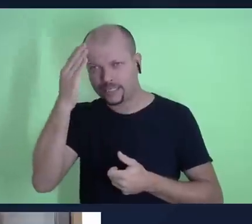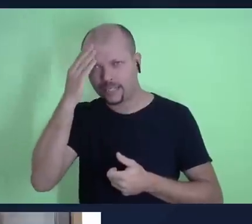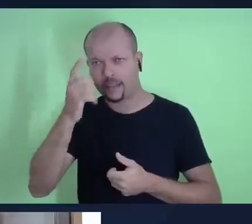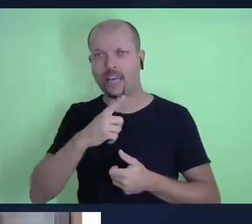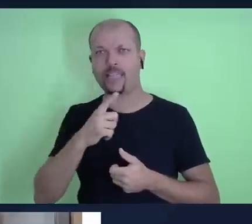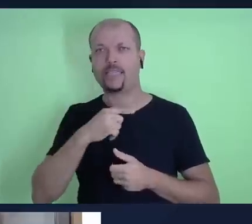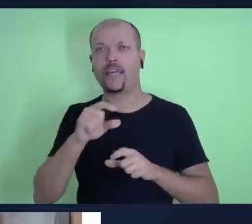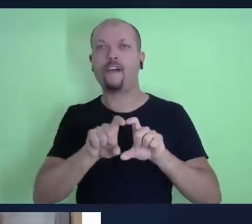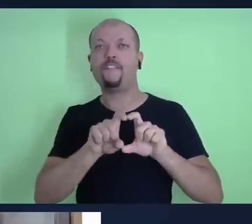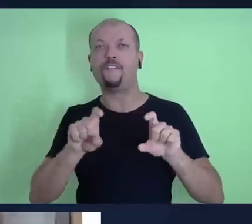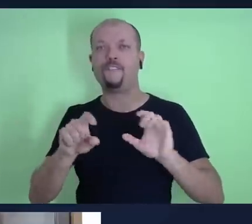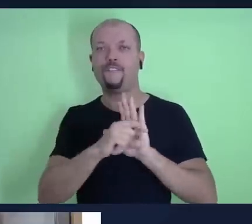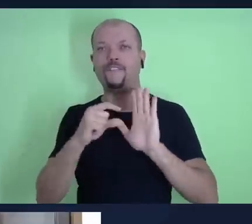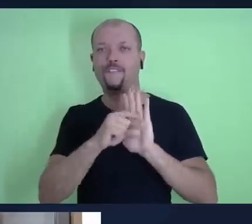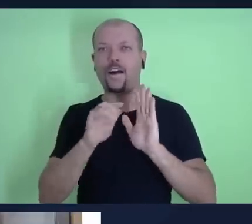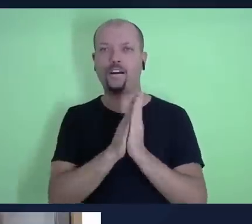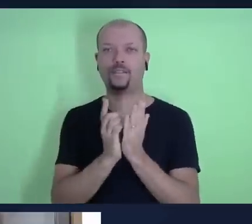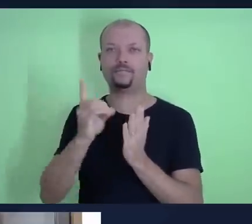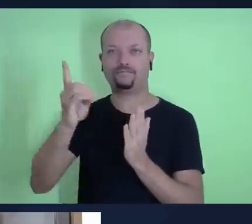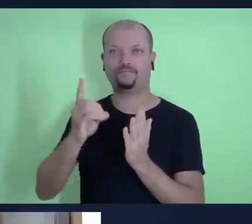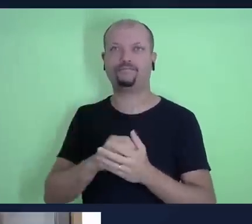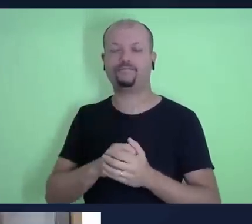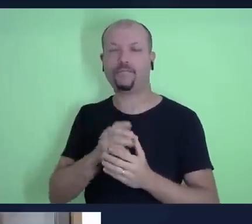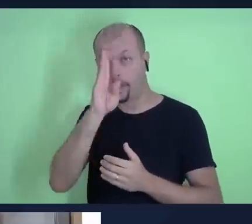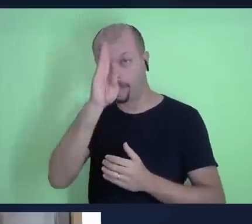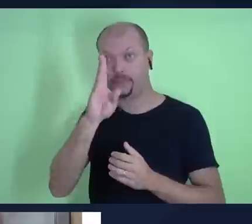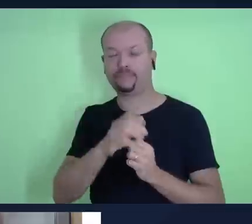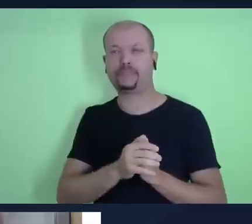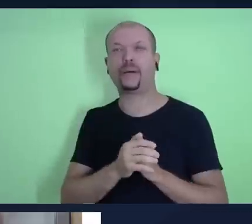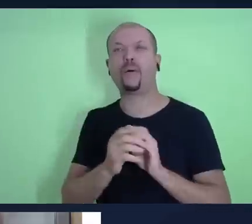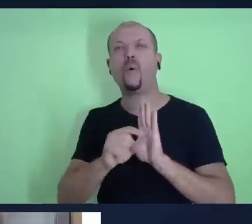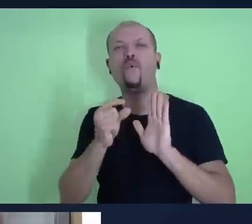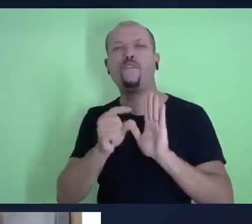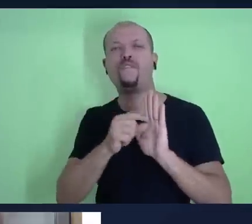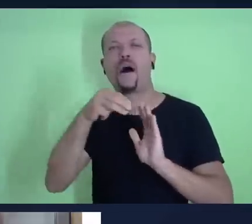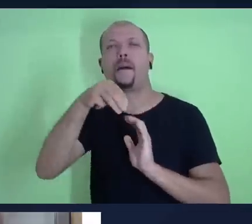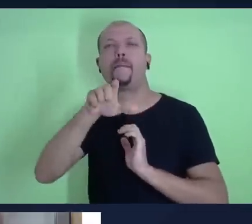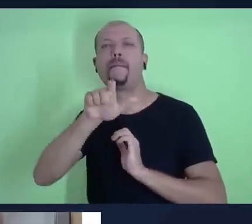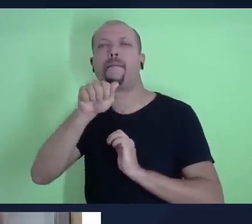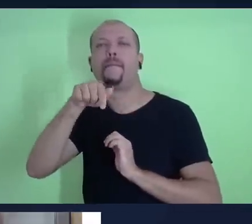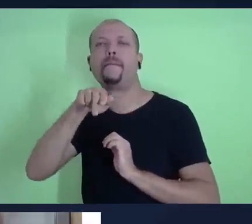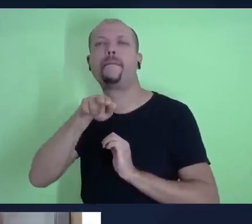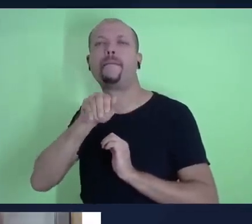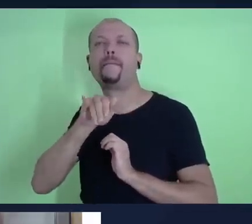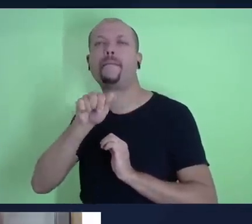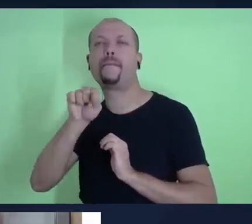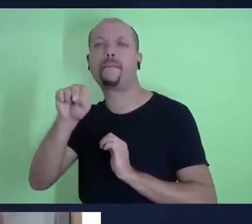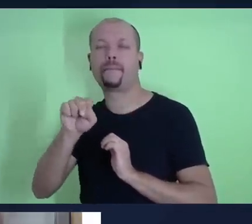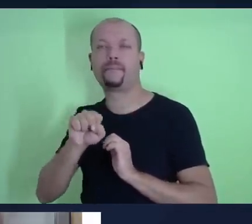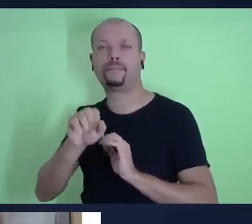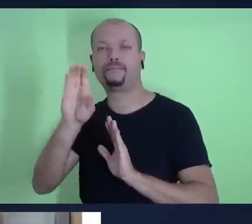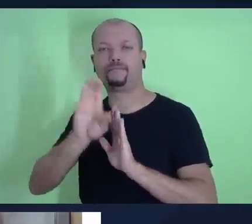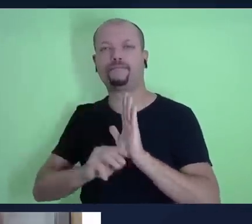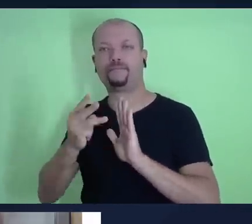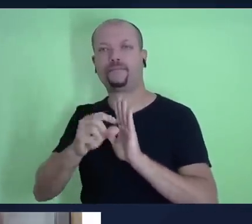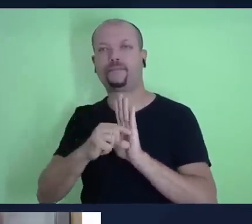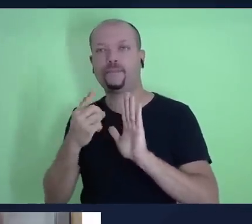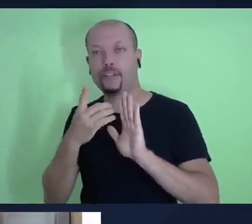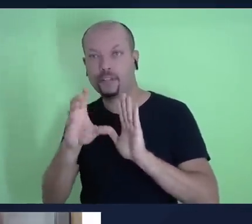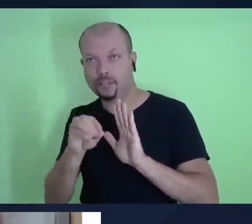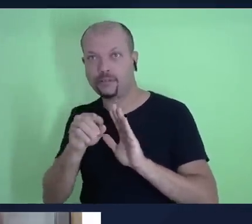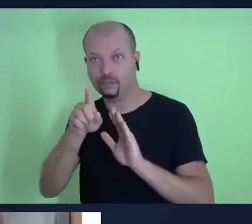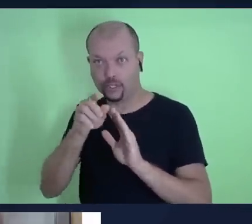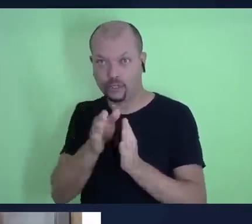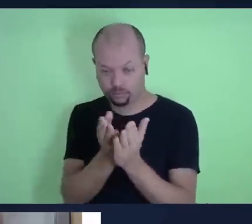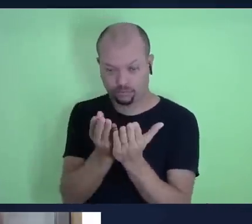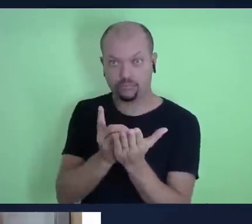-chave e esta semana, este verso está em Malaquias, capítulo três, verso dez. Quero convidar você a abrir na sua Bíblia